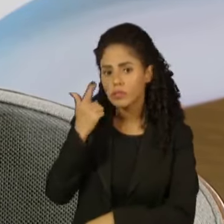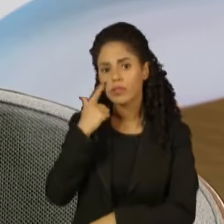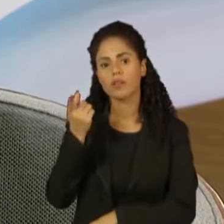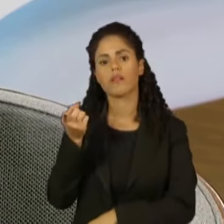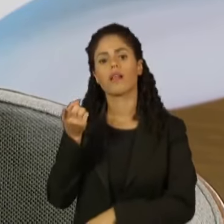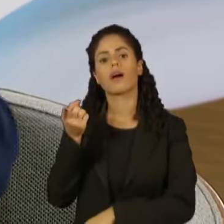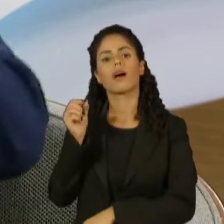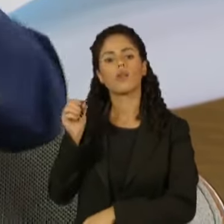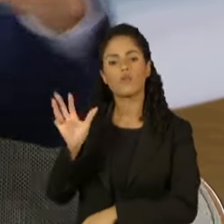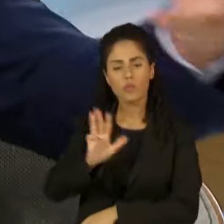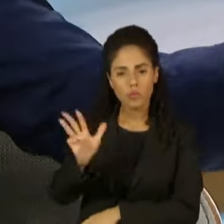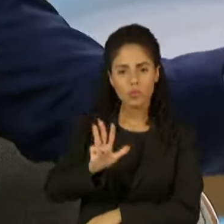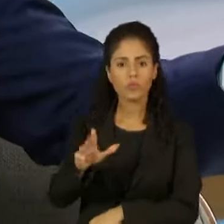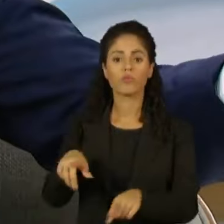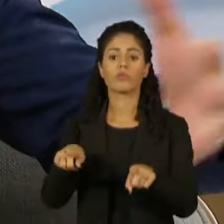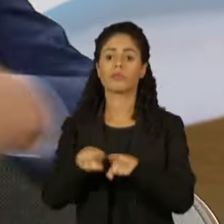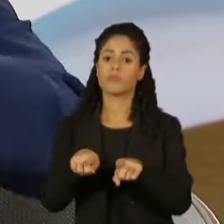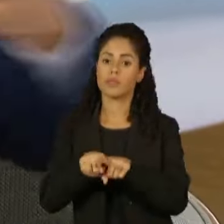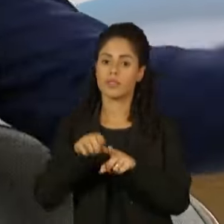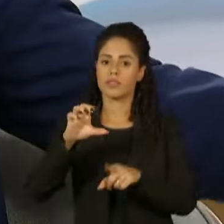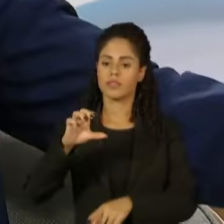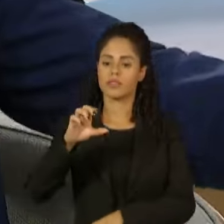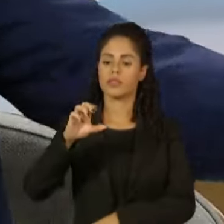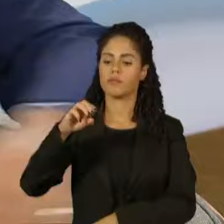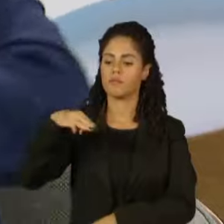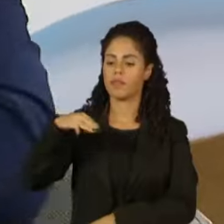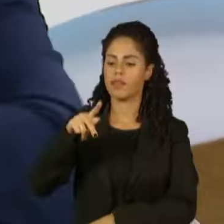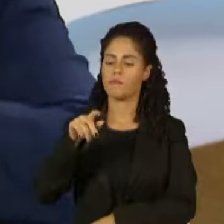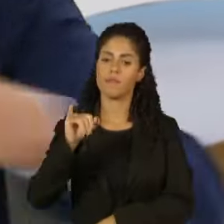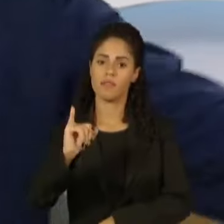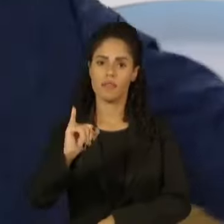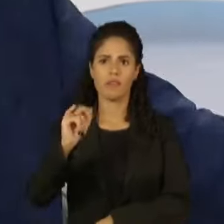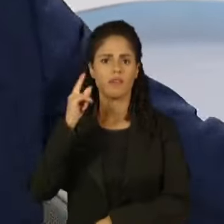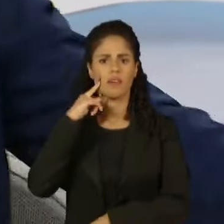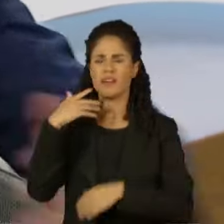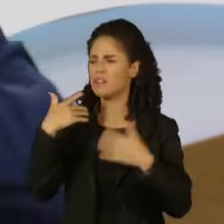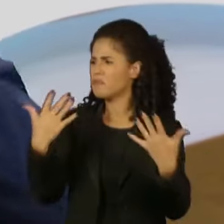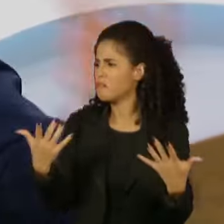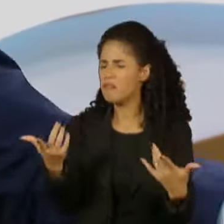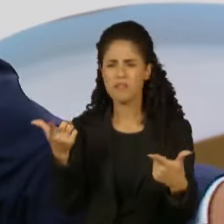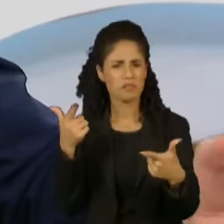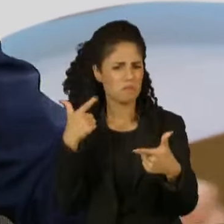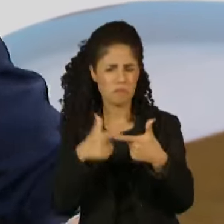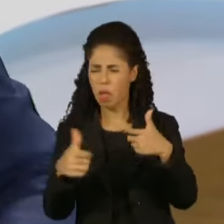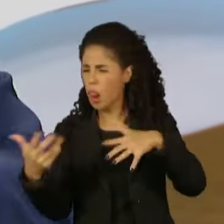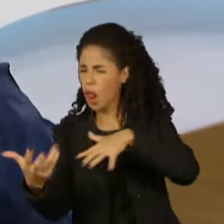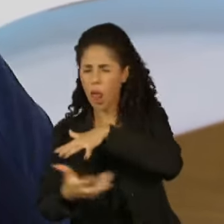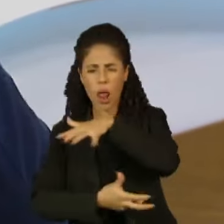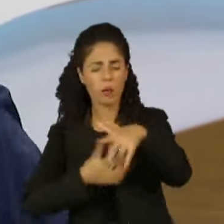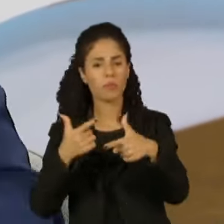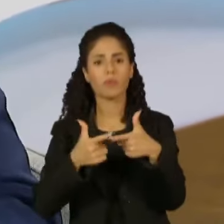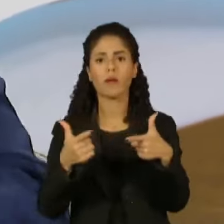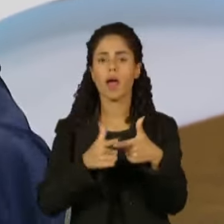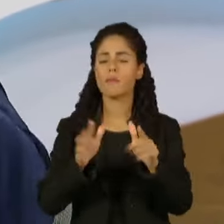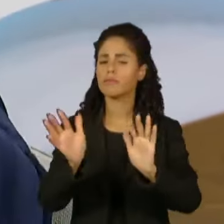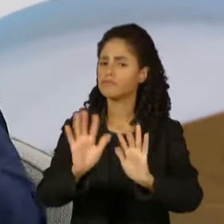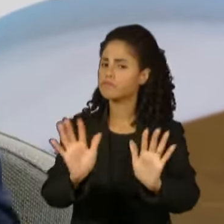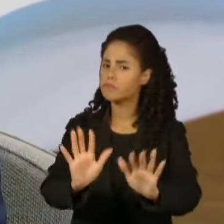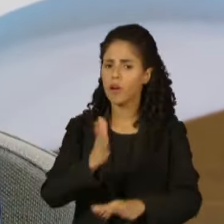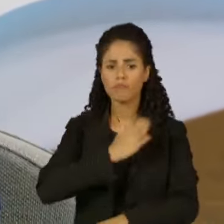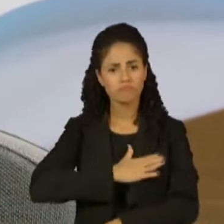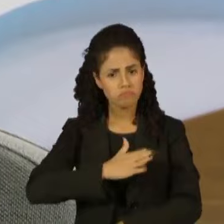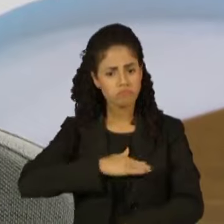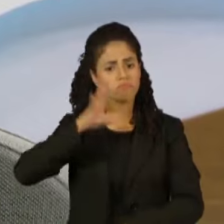feita pelo presidente Lula. A CPMI, que quando criaram a CPMI, falaram, não, vai gerar uma grande crise de governabilidade no governo. A CPMI ter